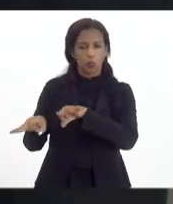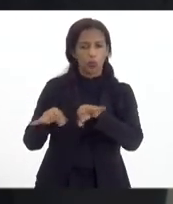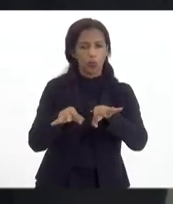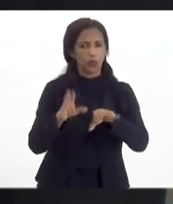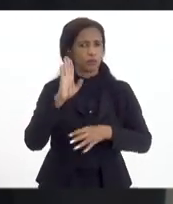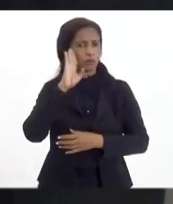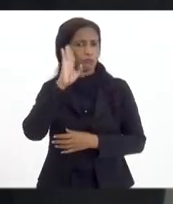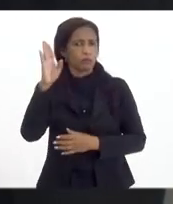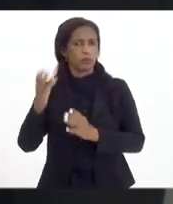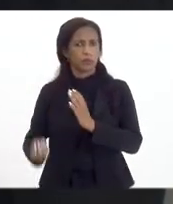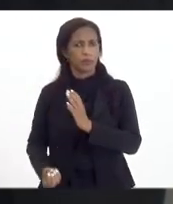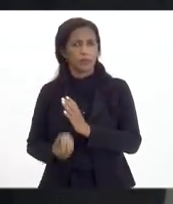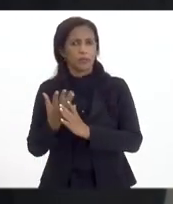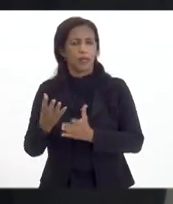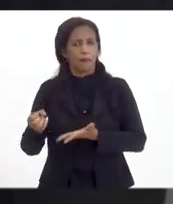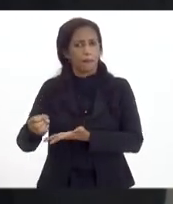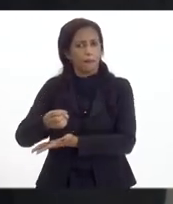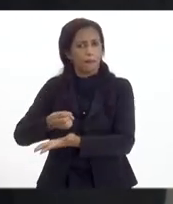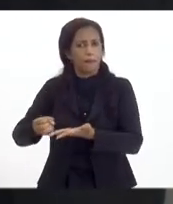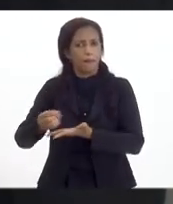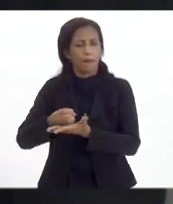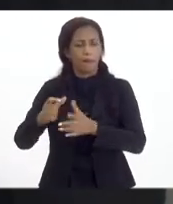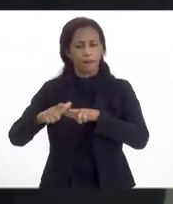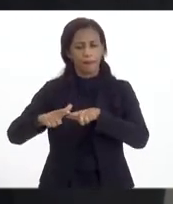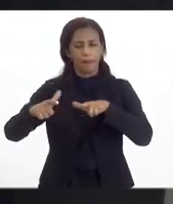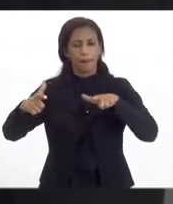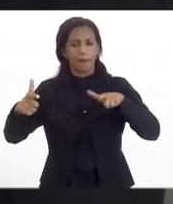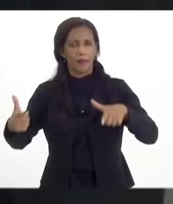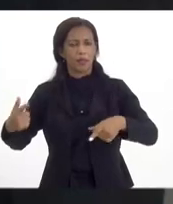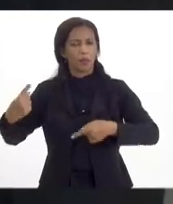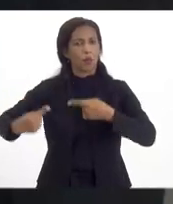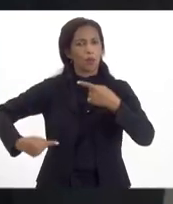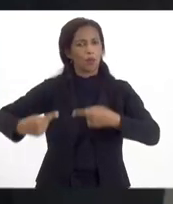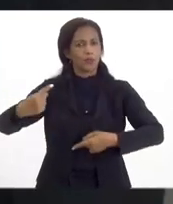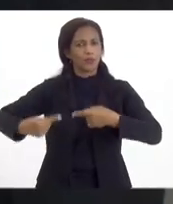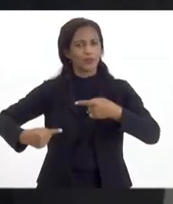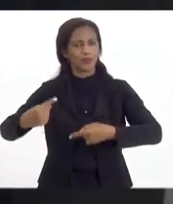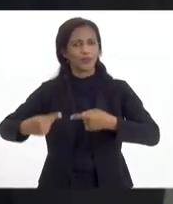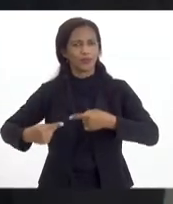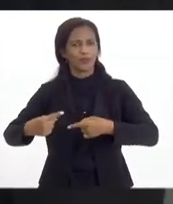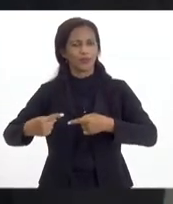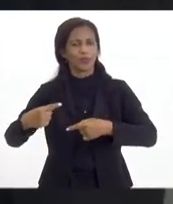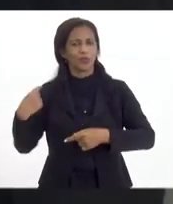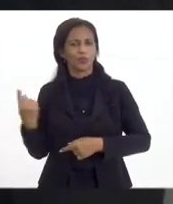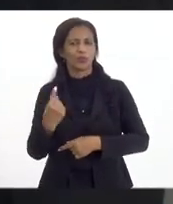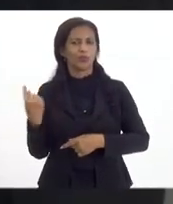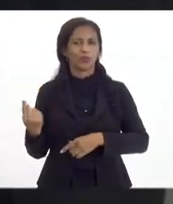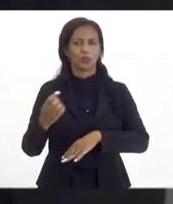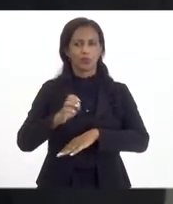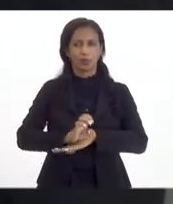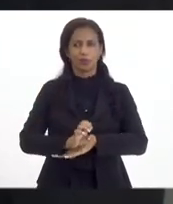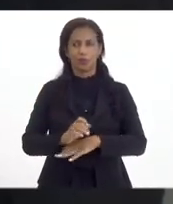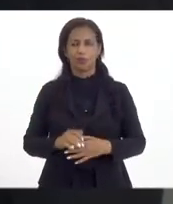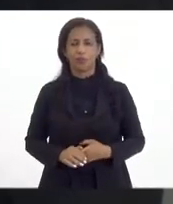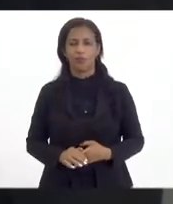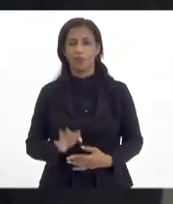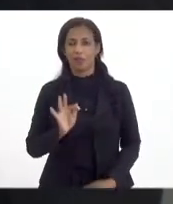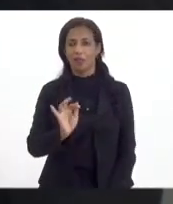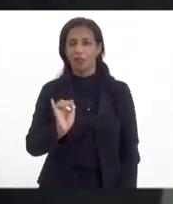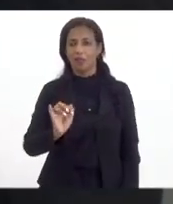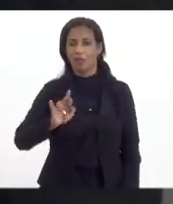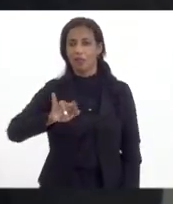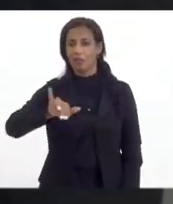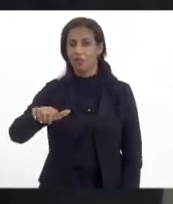essencial para criar as bases para o aumento da competitividade do nosso Estado. A FIRJAN